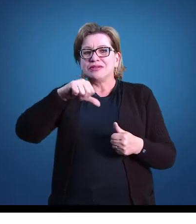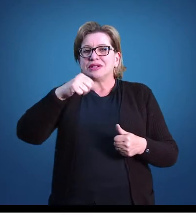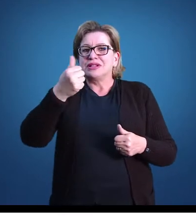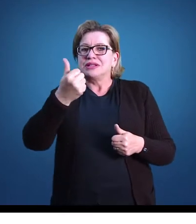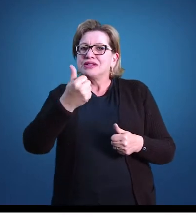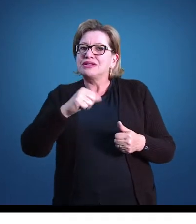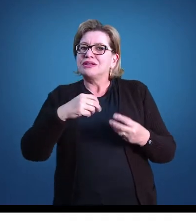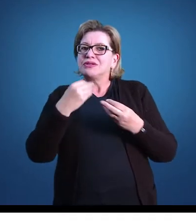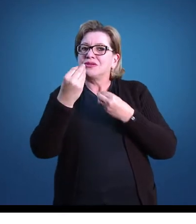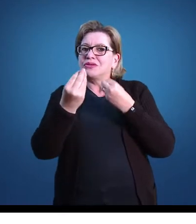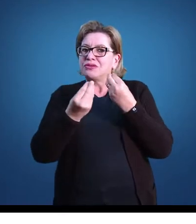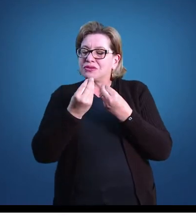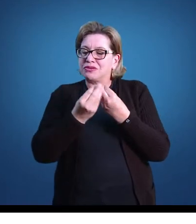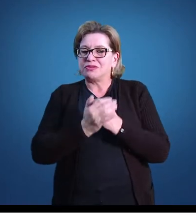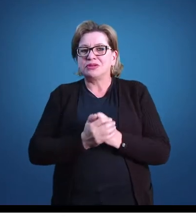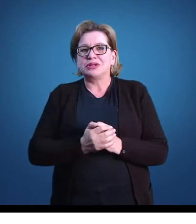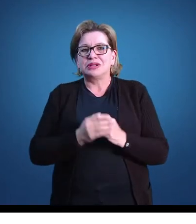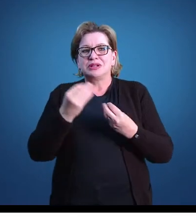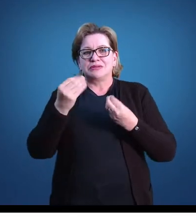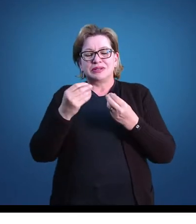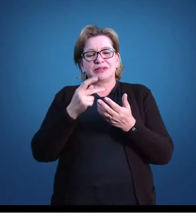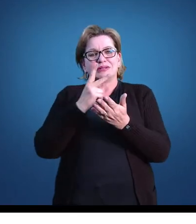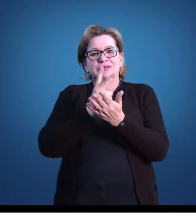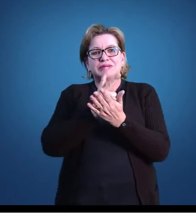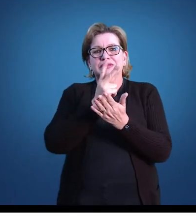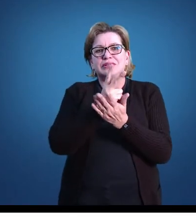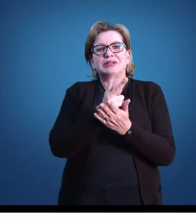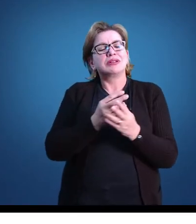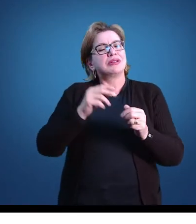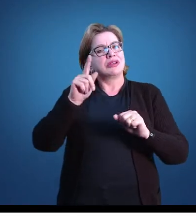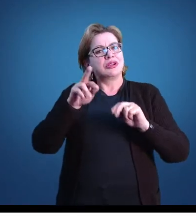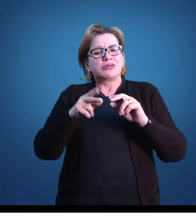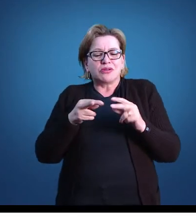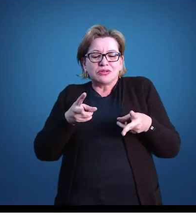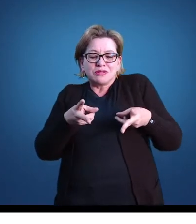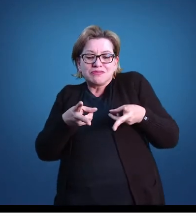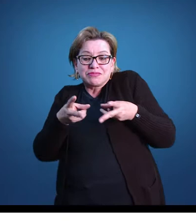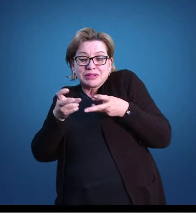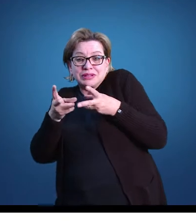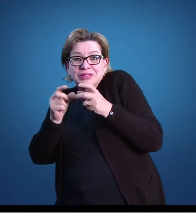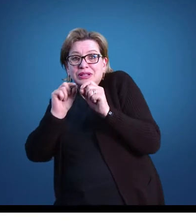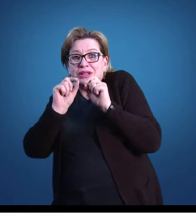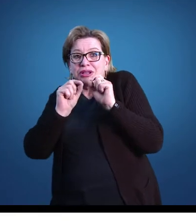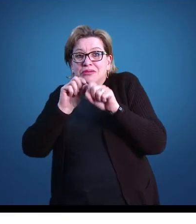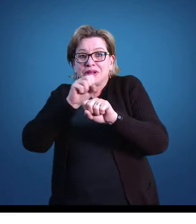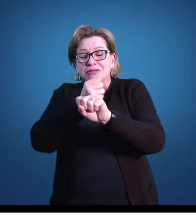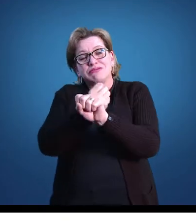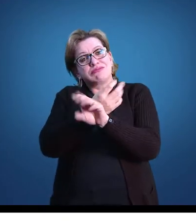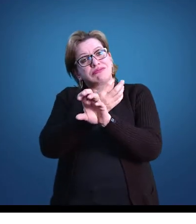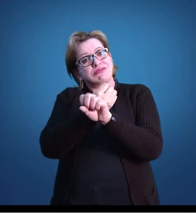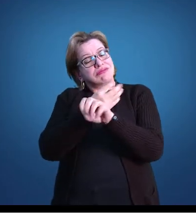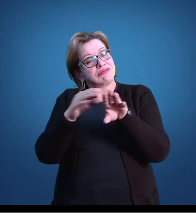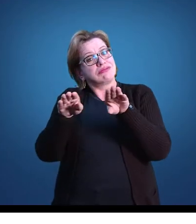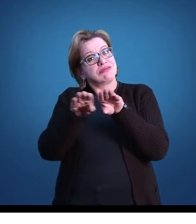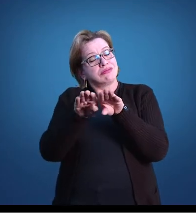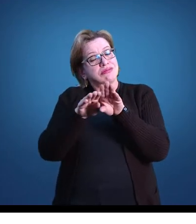processo educativo, a avaliação deve se fazer presente, tanto como meio de diagnóstico do processo de ensino-aprendizagem,